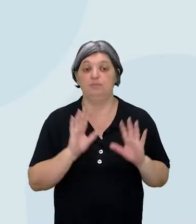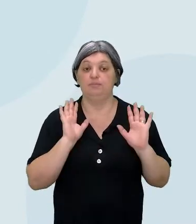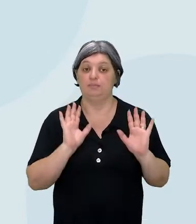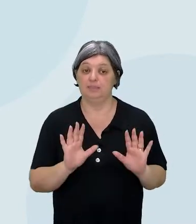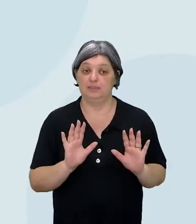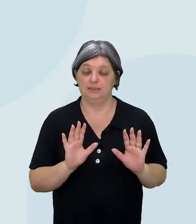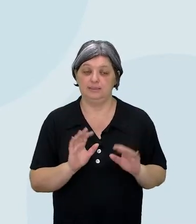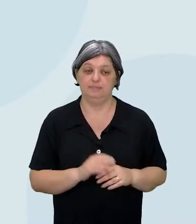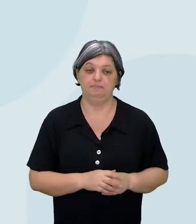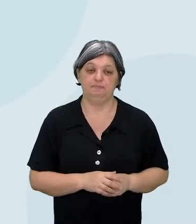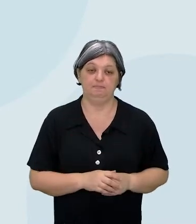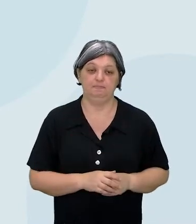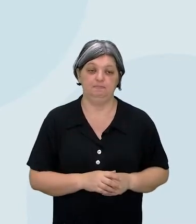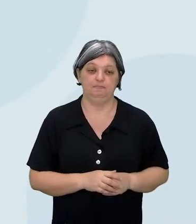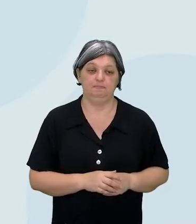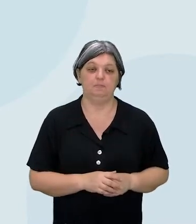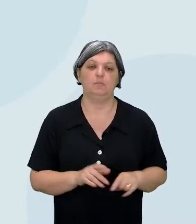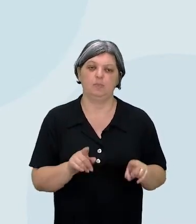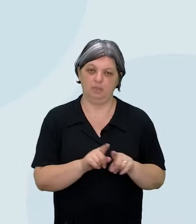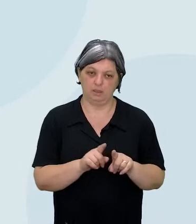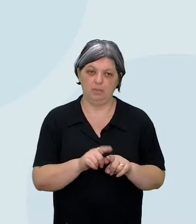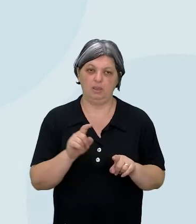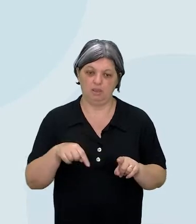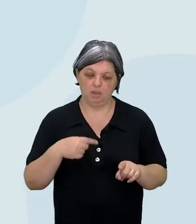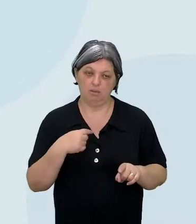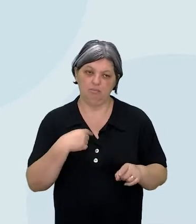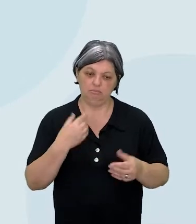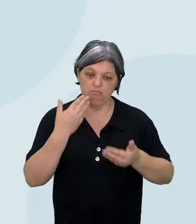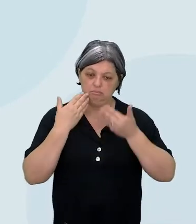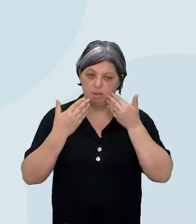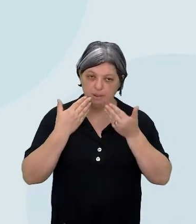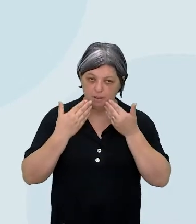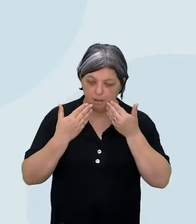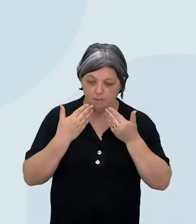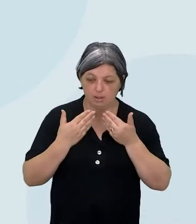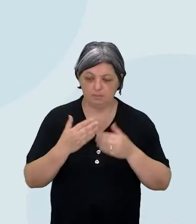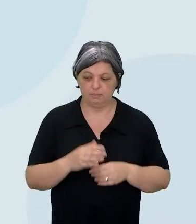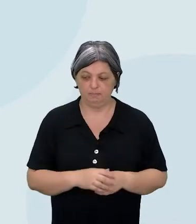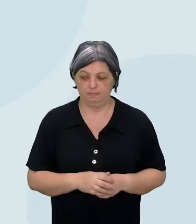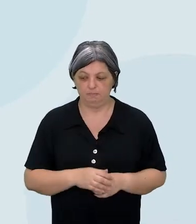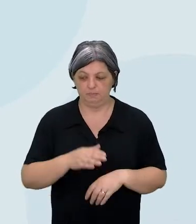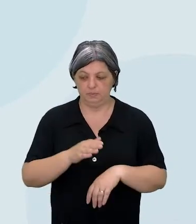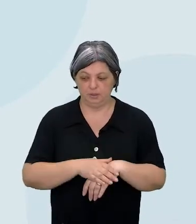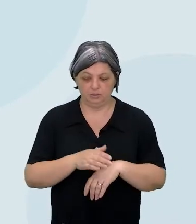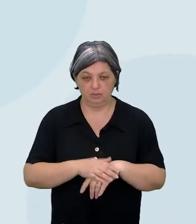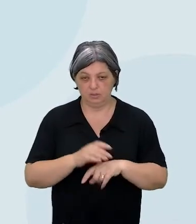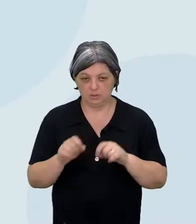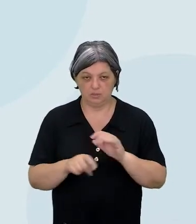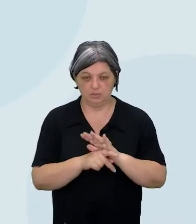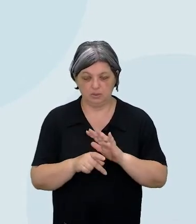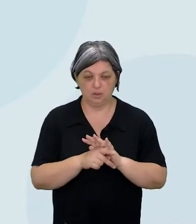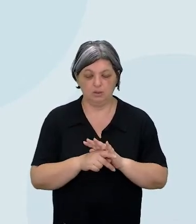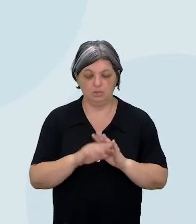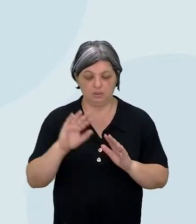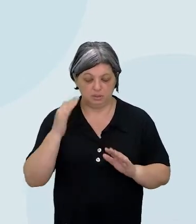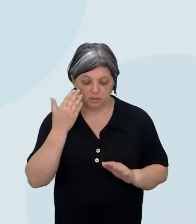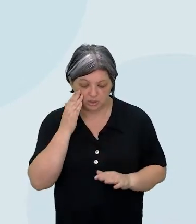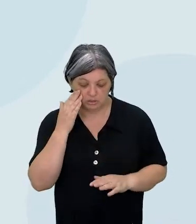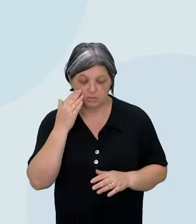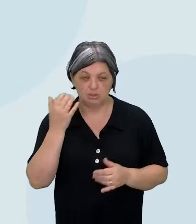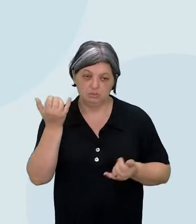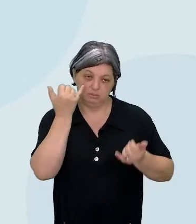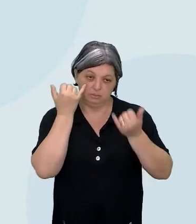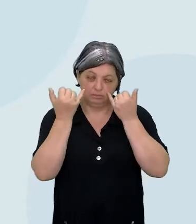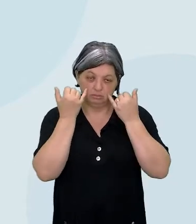a partir do momento que eu também estou conversando com você, e estou fazendo, em parte, uma interpretação dessas informações,